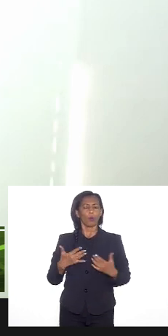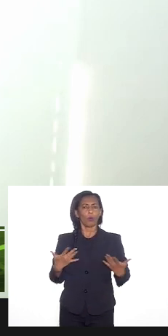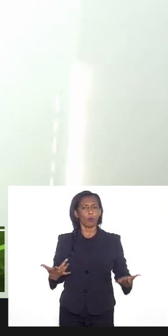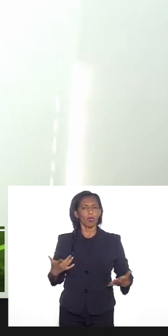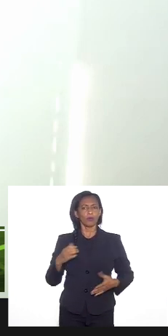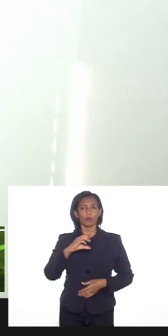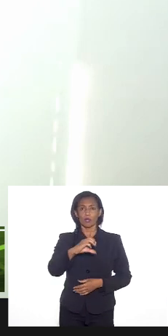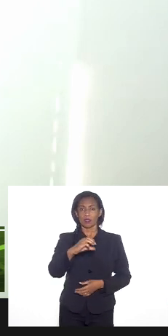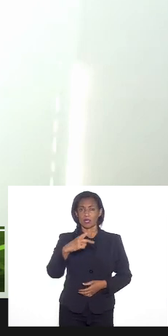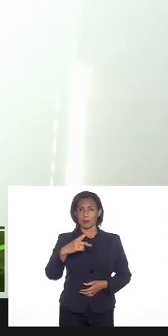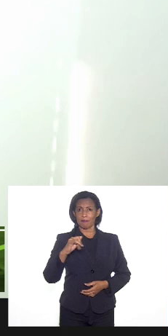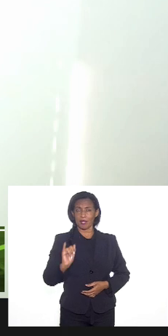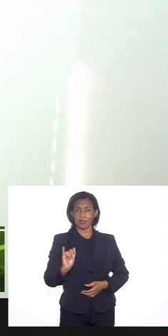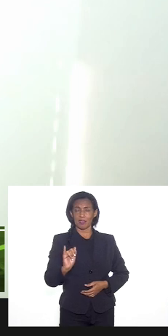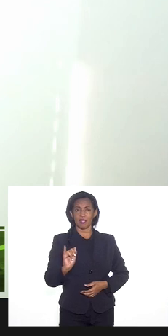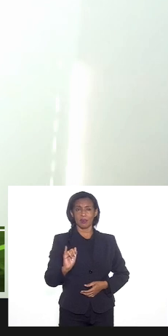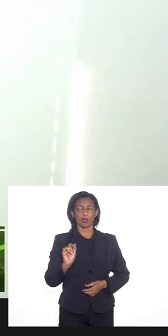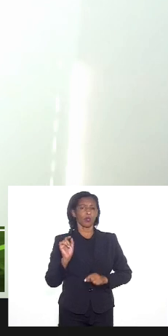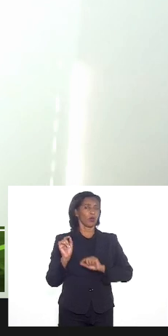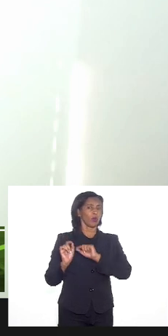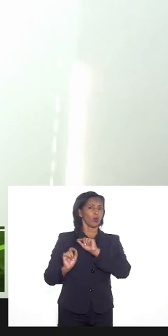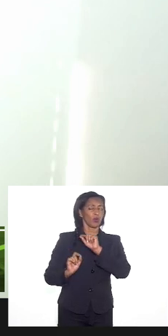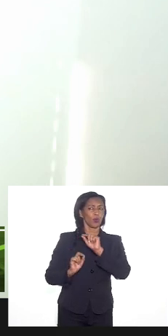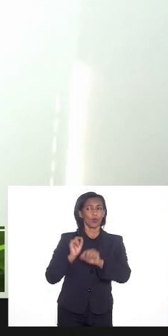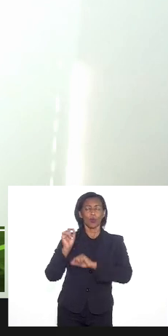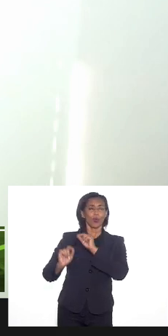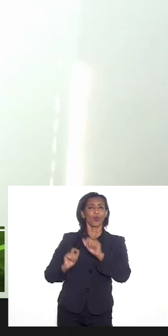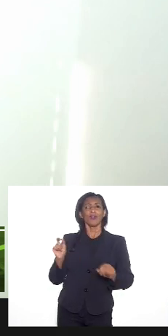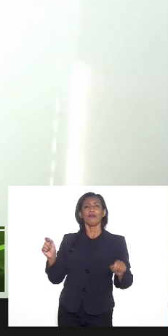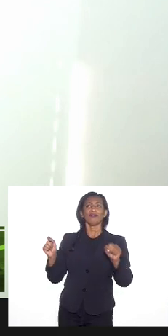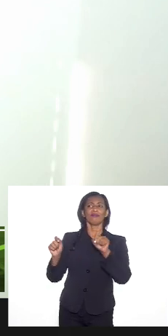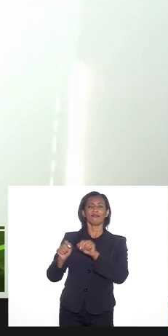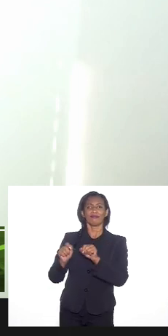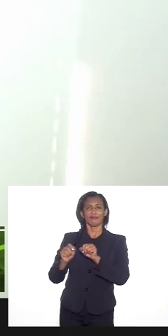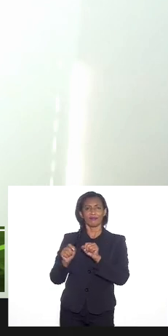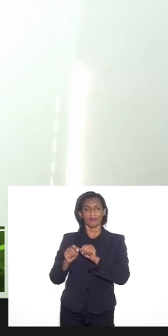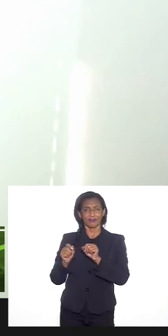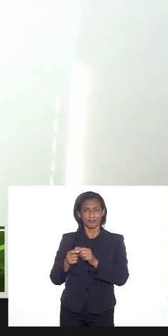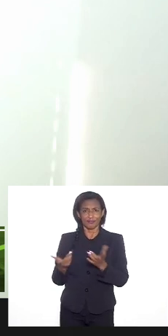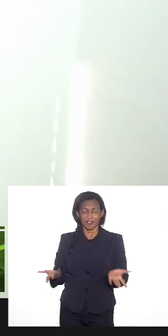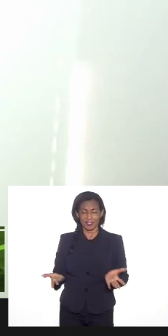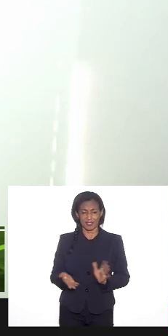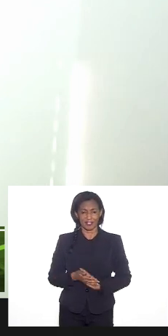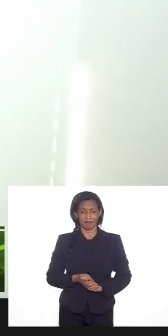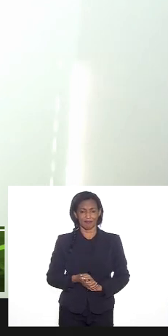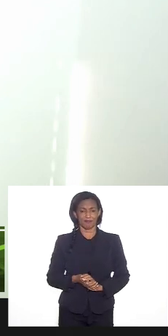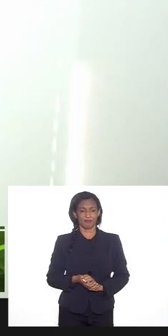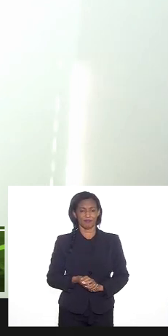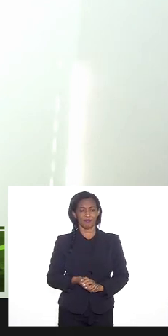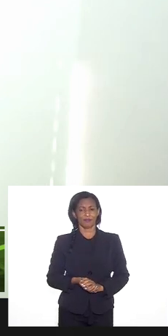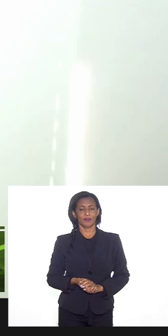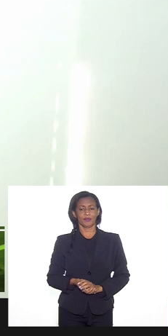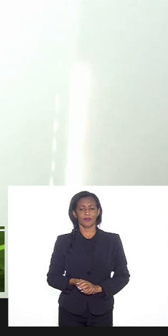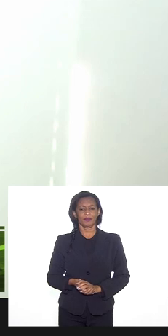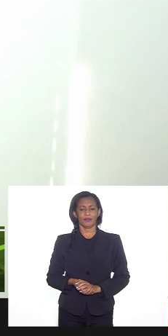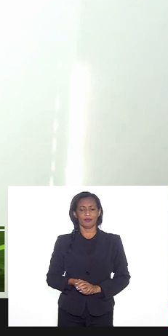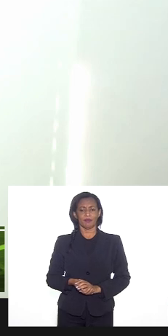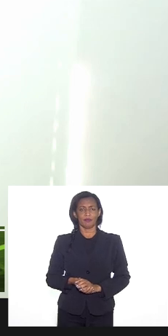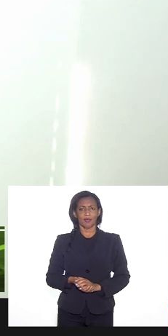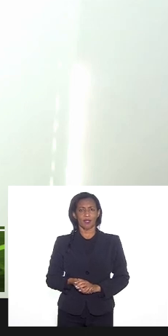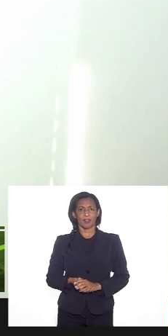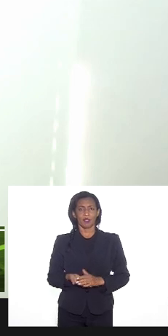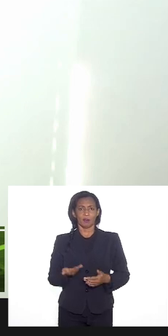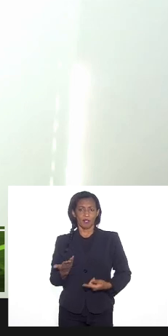CPI o que fazer de tirar de proposta aqui para a